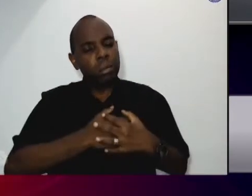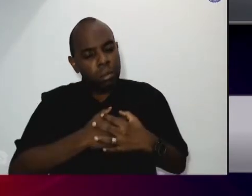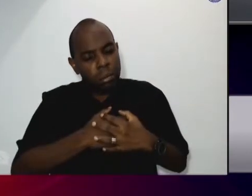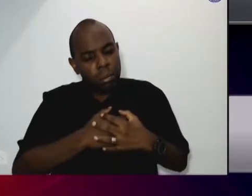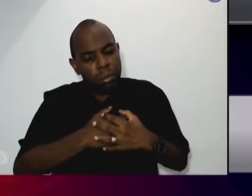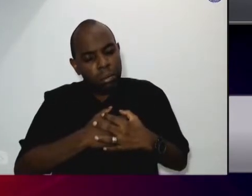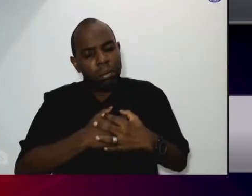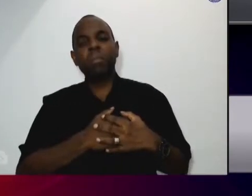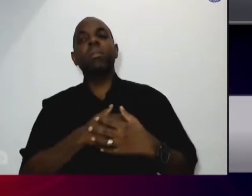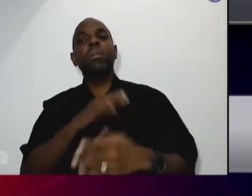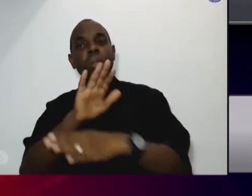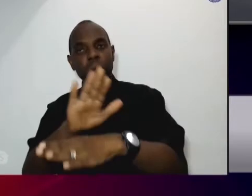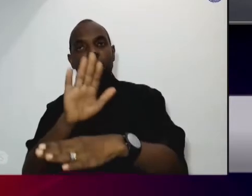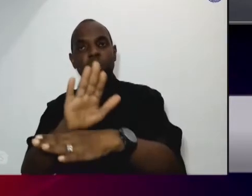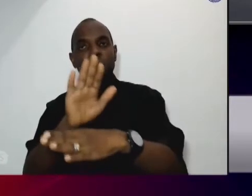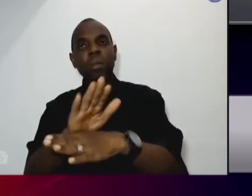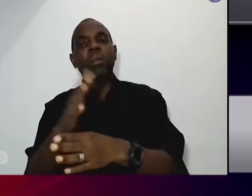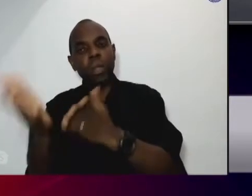obrigado.